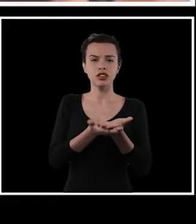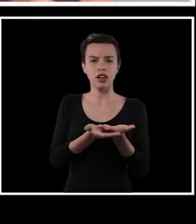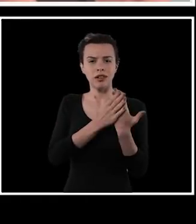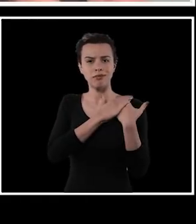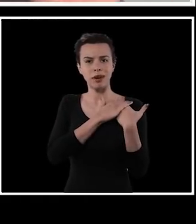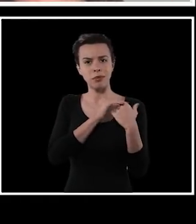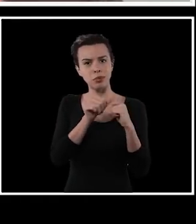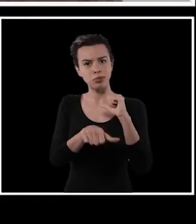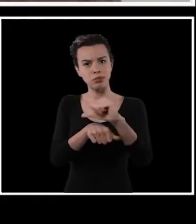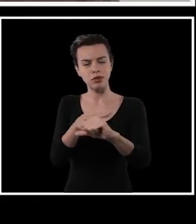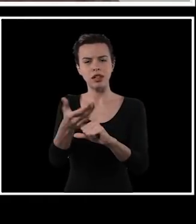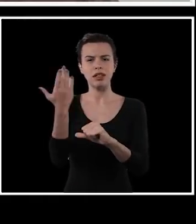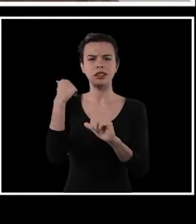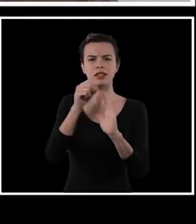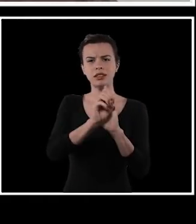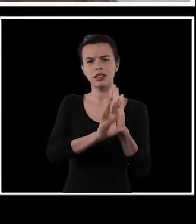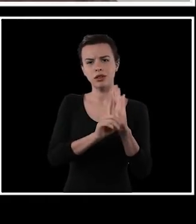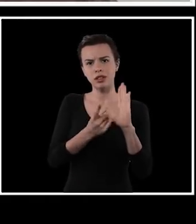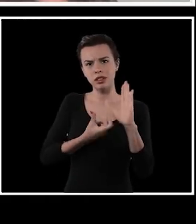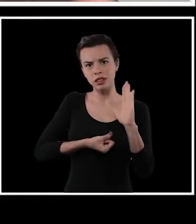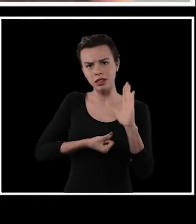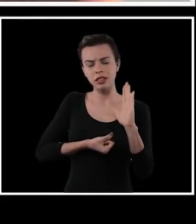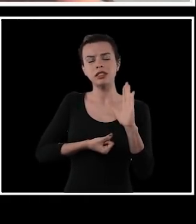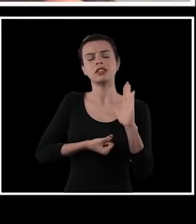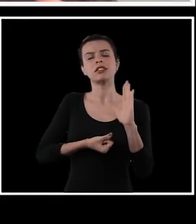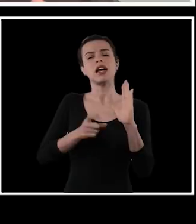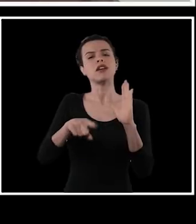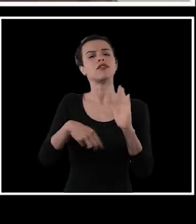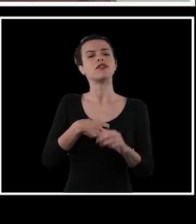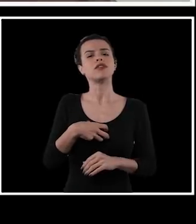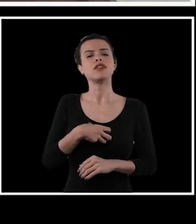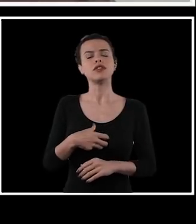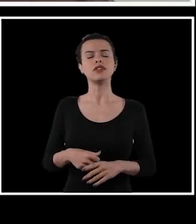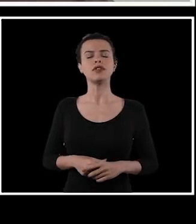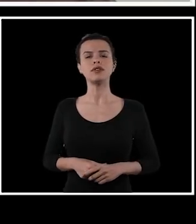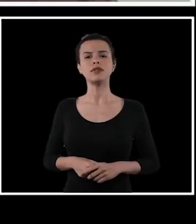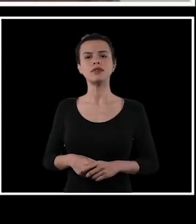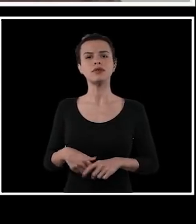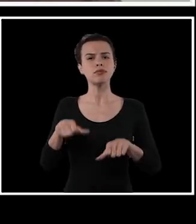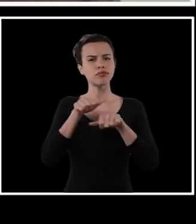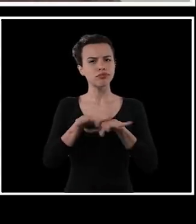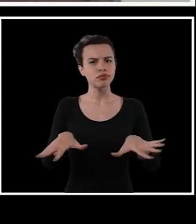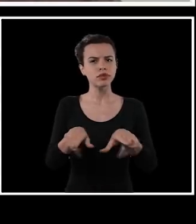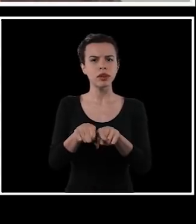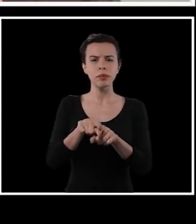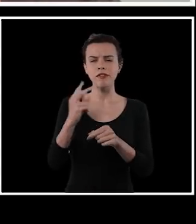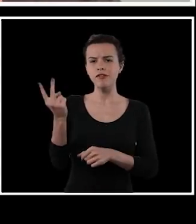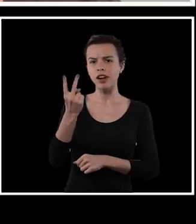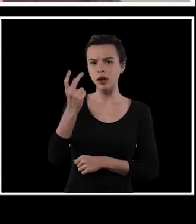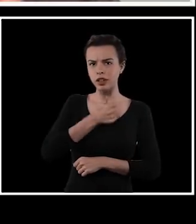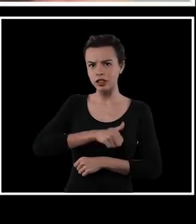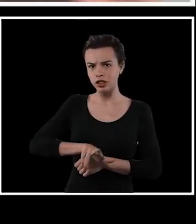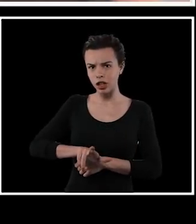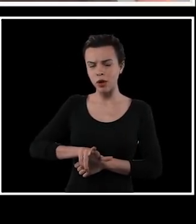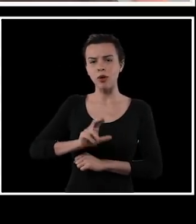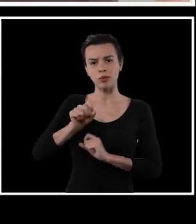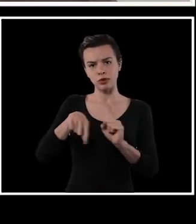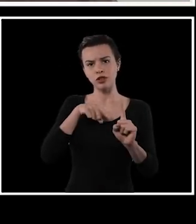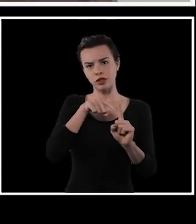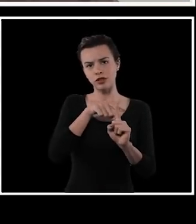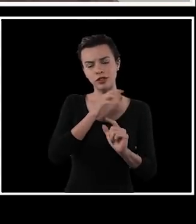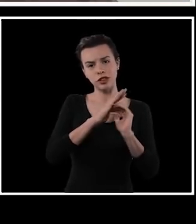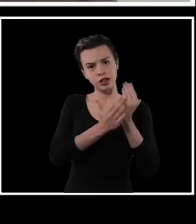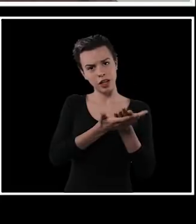a gente viu uma transição no papel da escola aqui no Brasil. Ele começa lá no século XVI como uma forma de difundir,